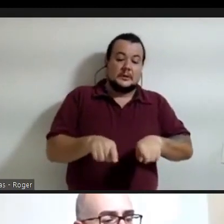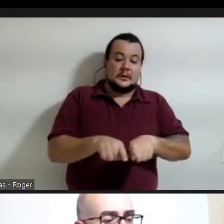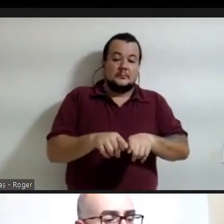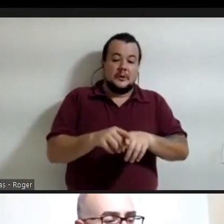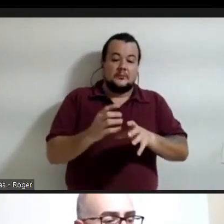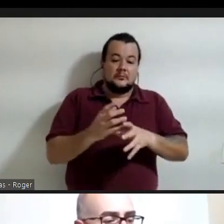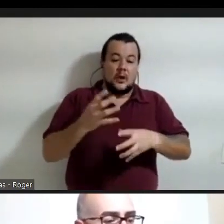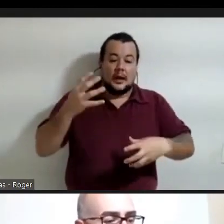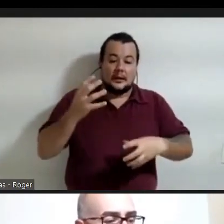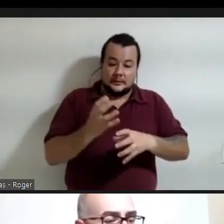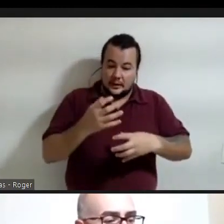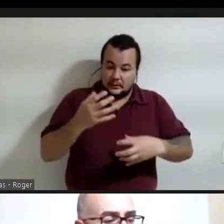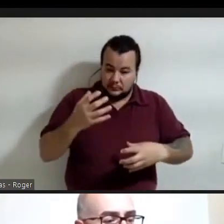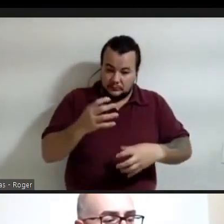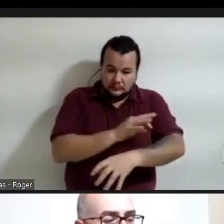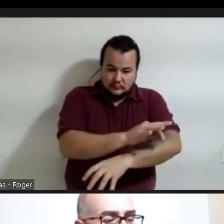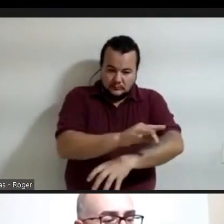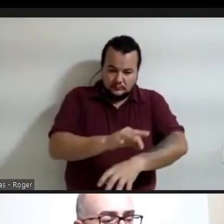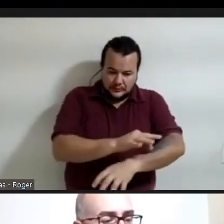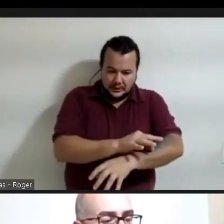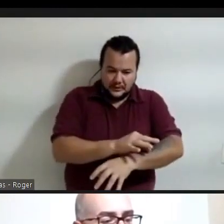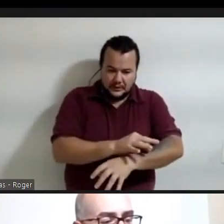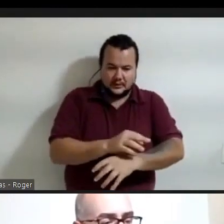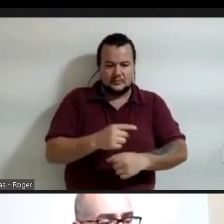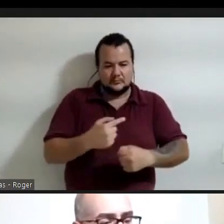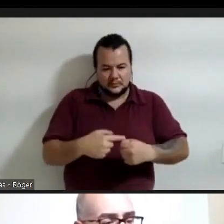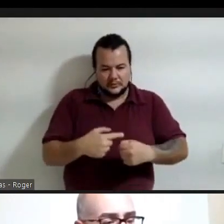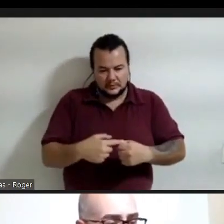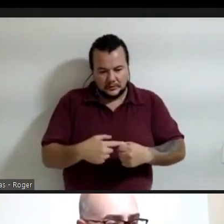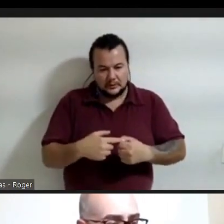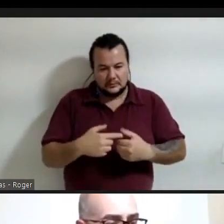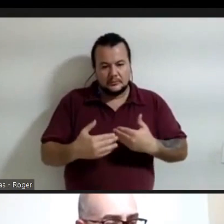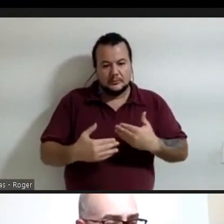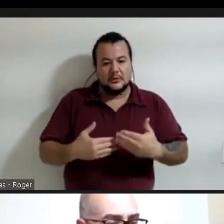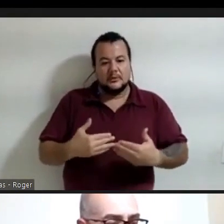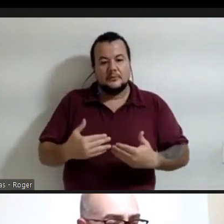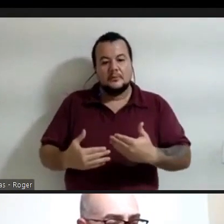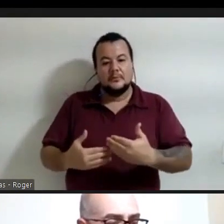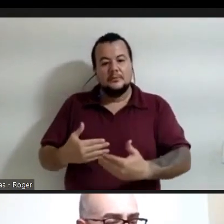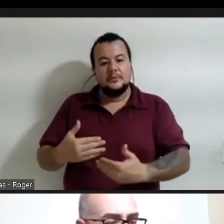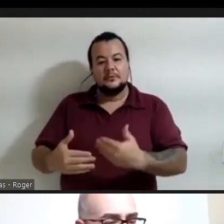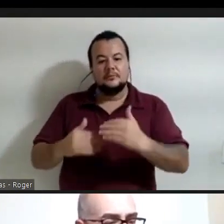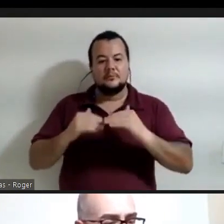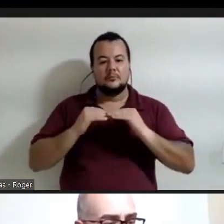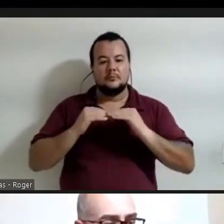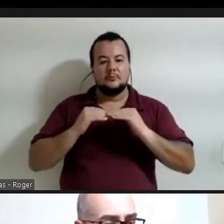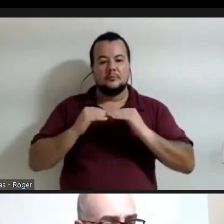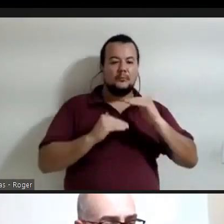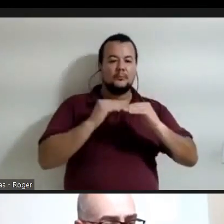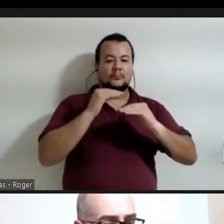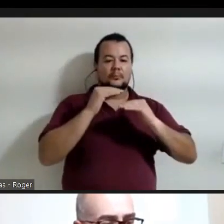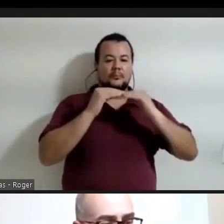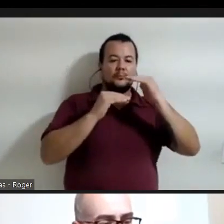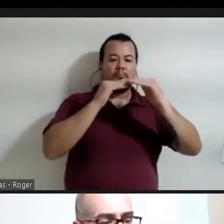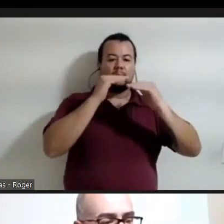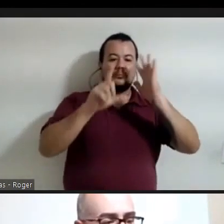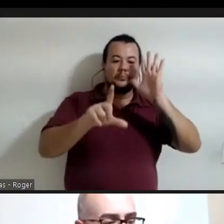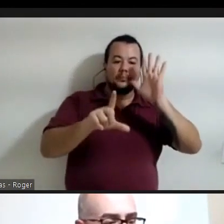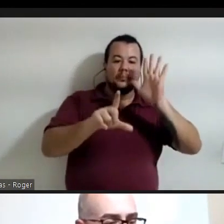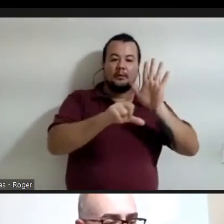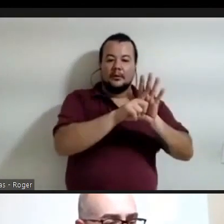no Brasil, ele está, nós estamos evoluindo para uma uma legislação que nos